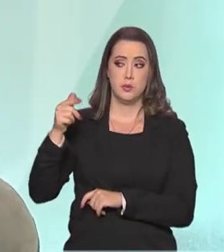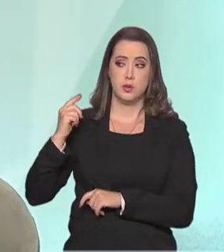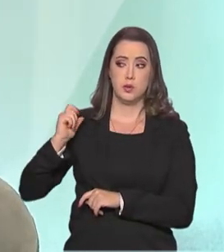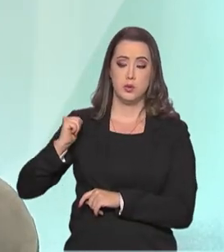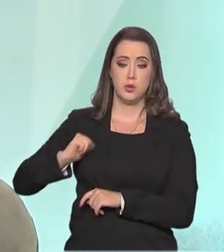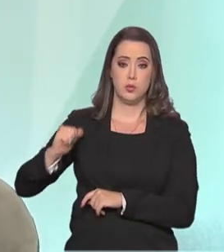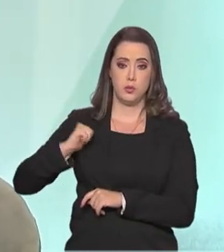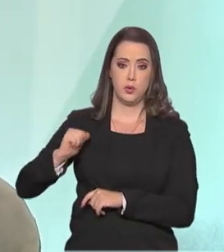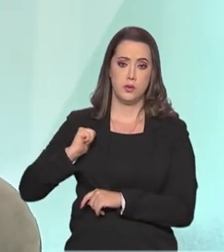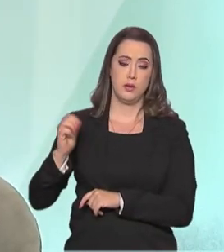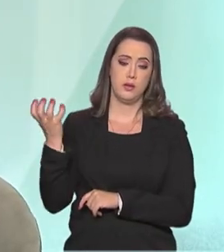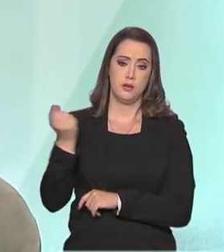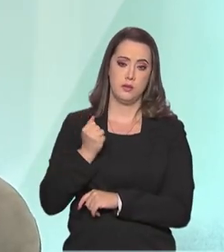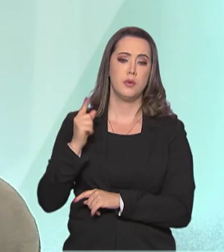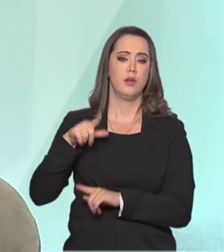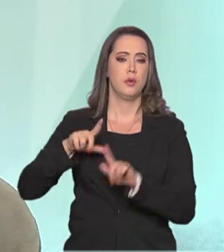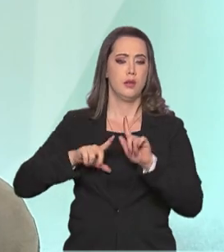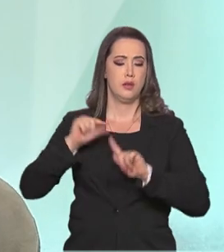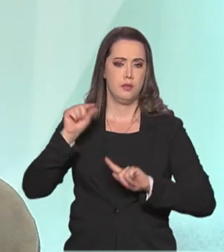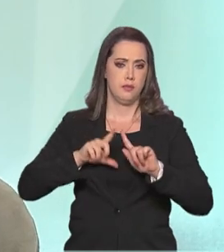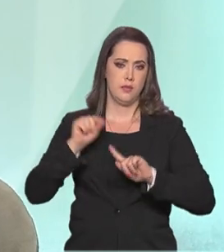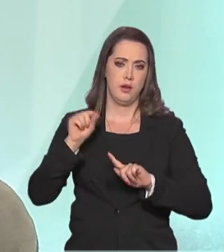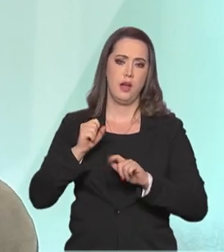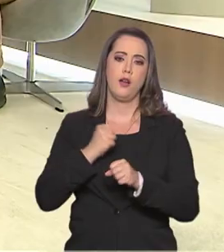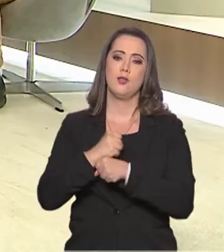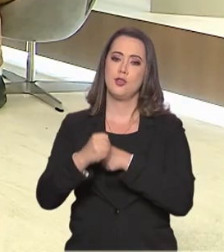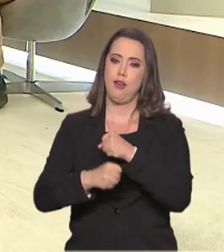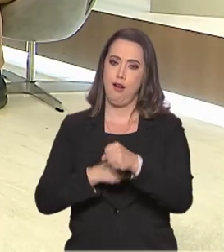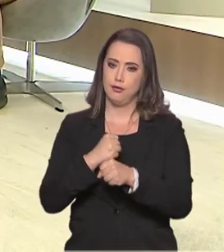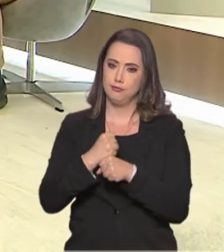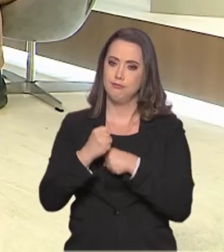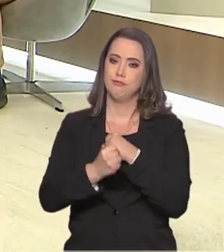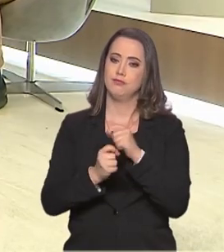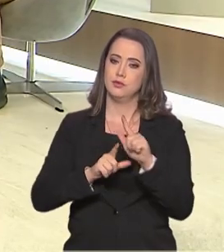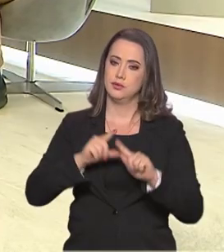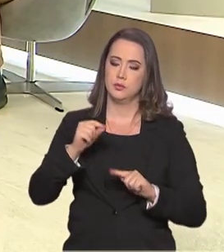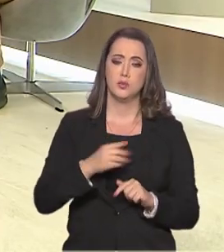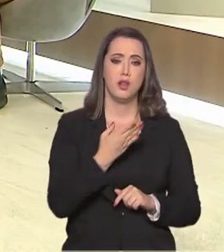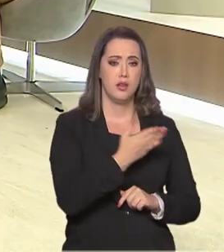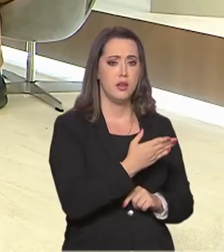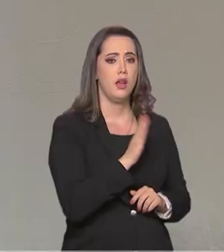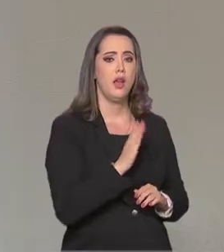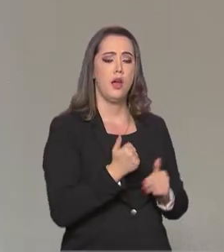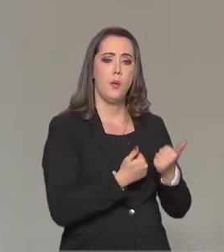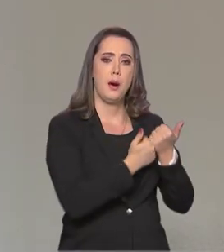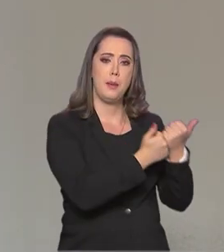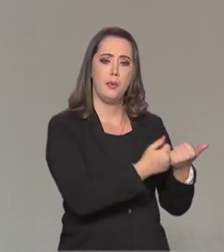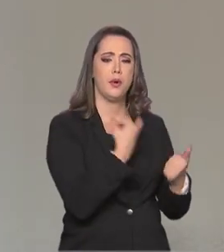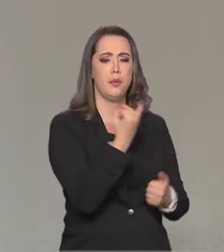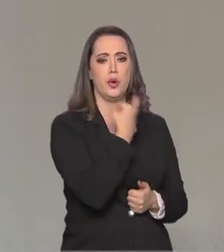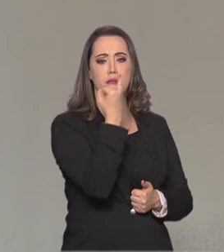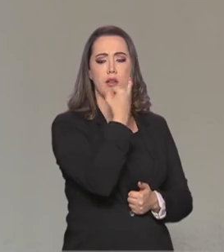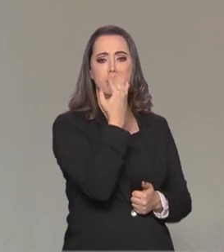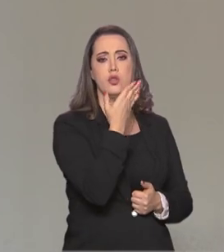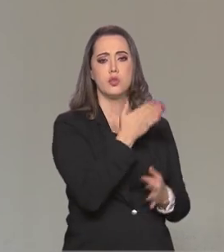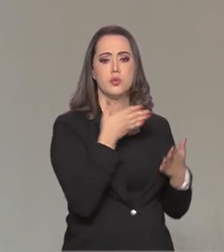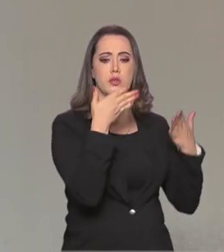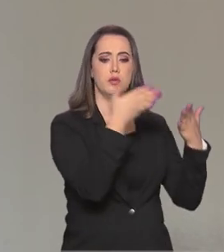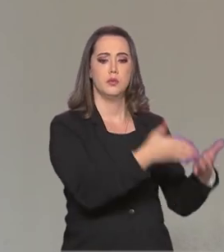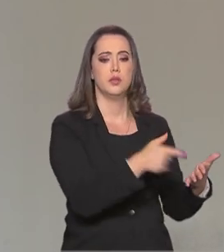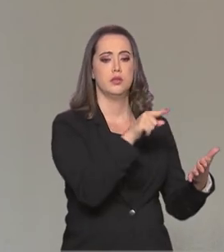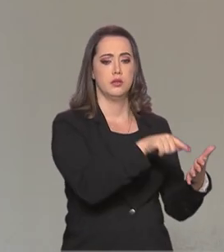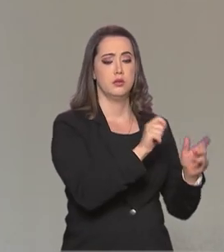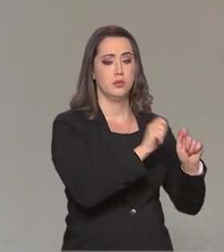Então, é um recorde para a gente, ano pós ano. E é uma Bolsa fundamental, né, Paulo? Que garantiu a presença, então, desses